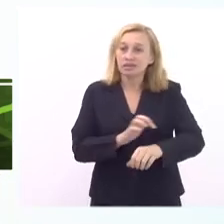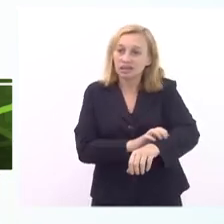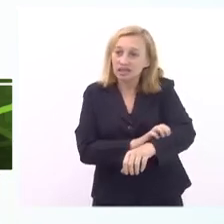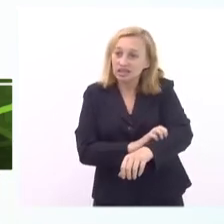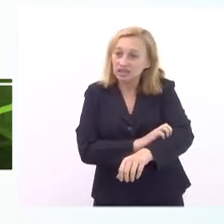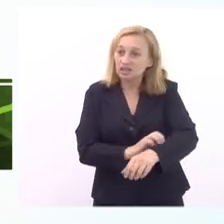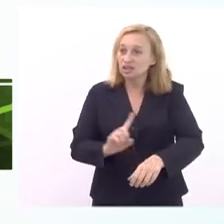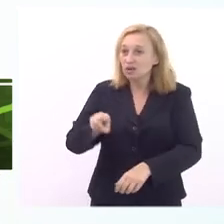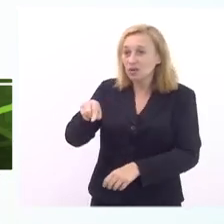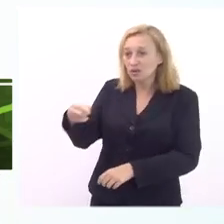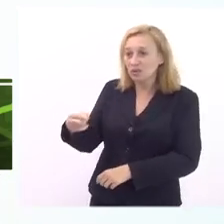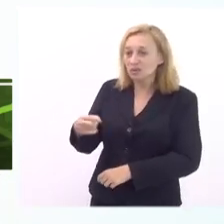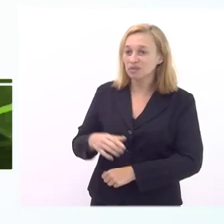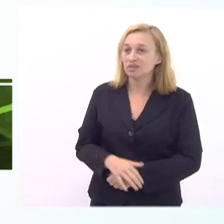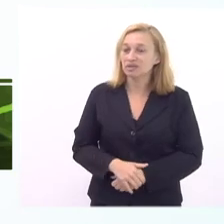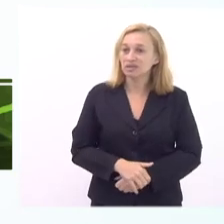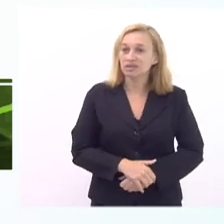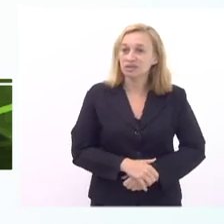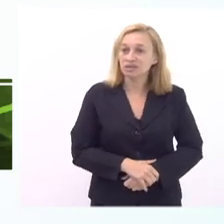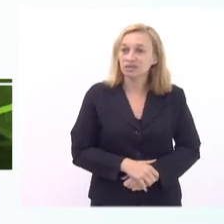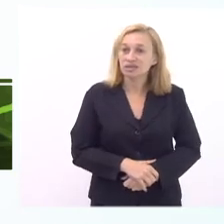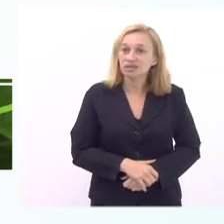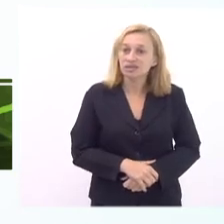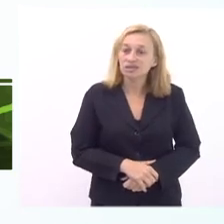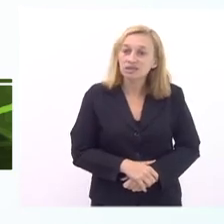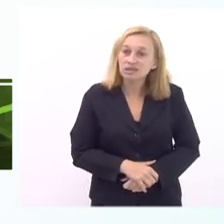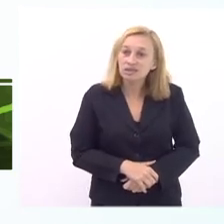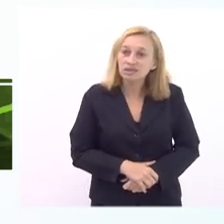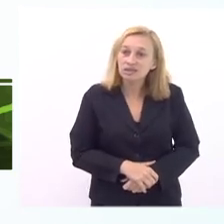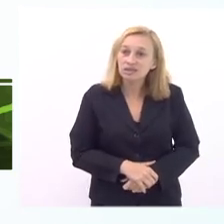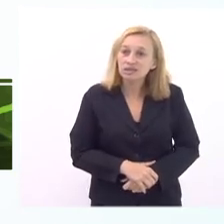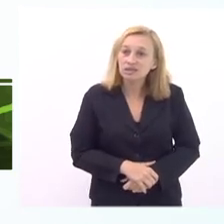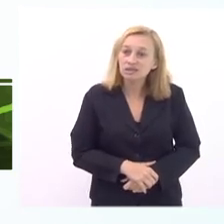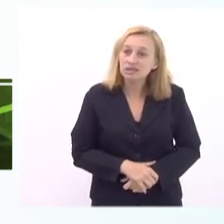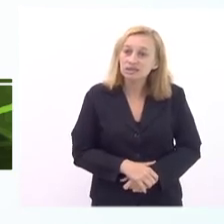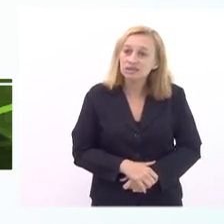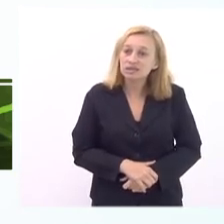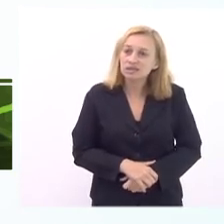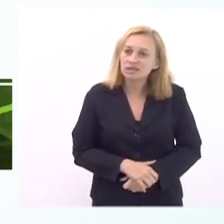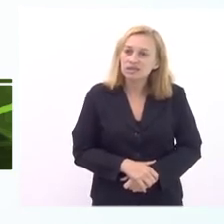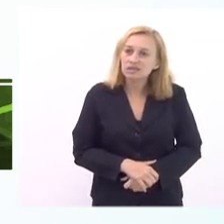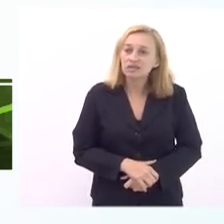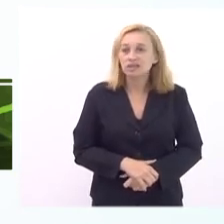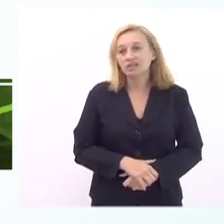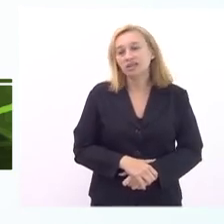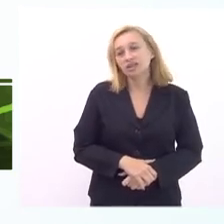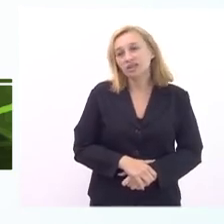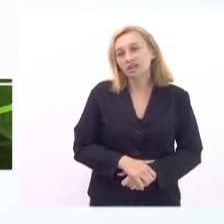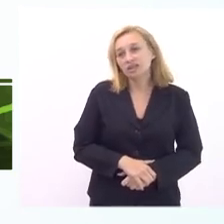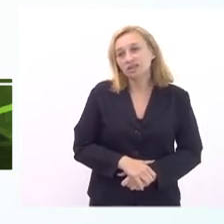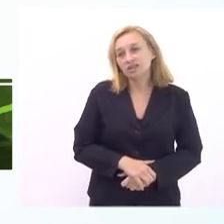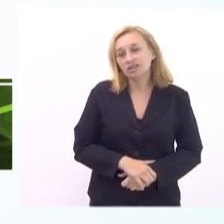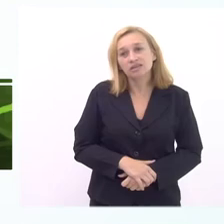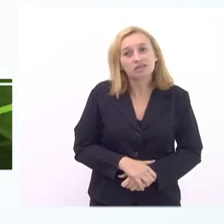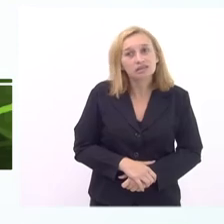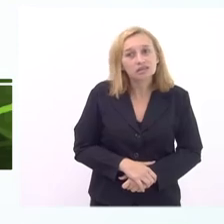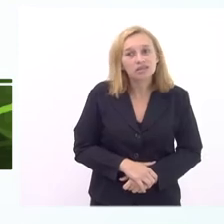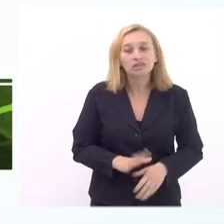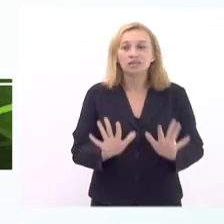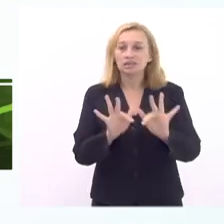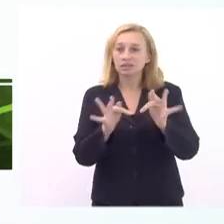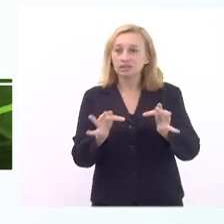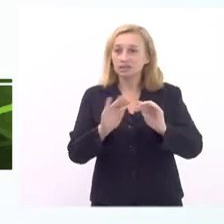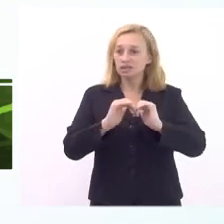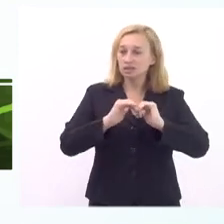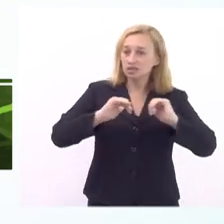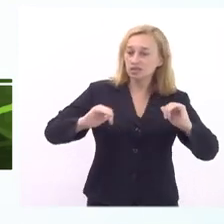ou por uma opção de alimentação ele possa ter também uma alimentação adequada porque se ele simplesmente tira